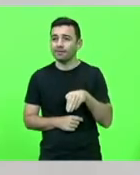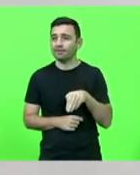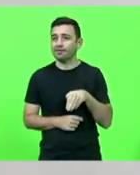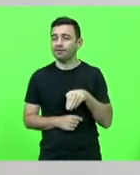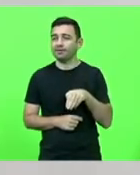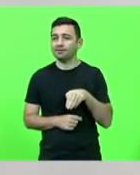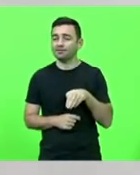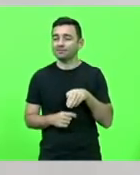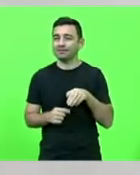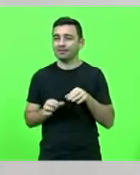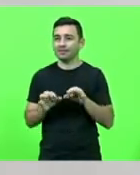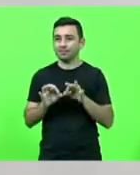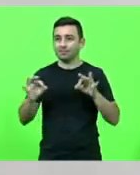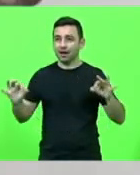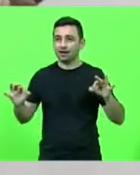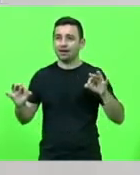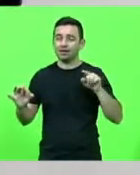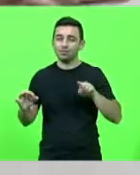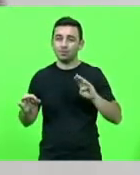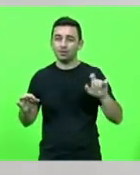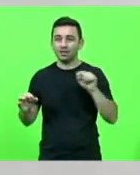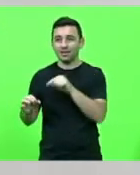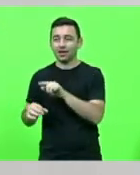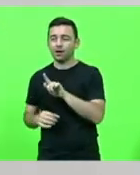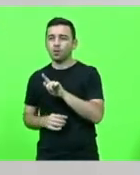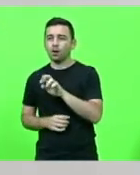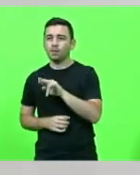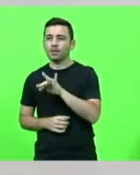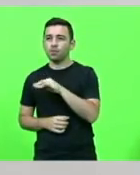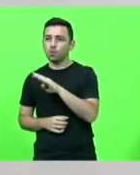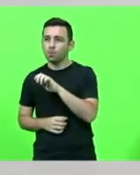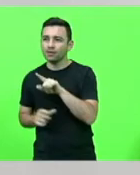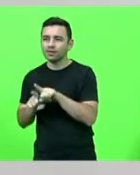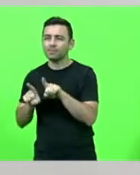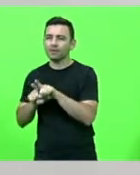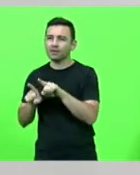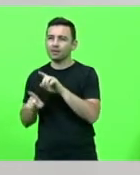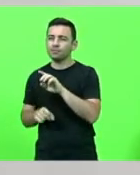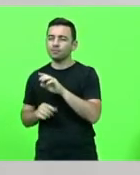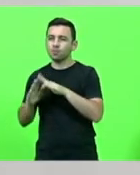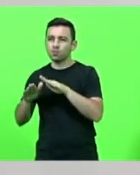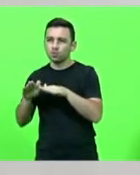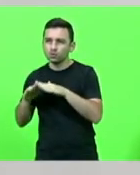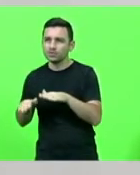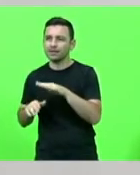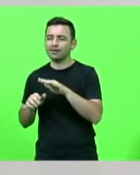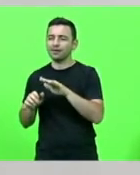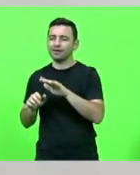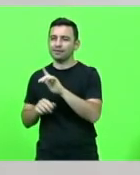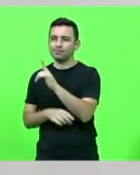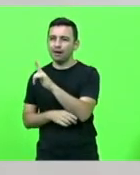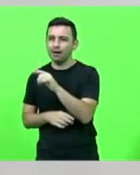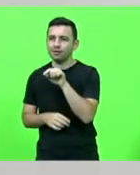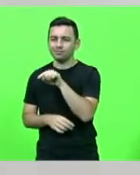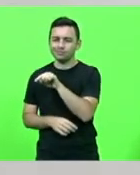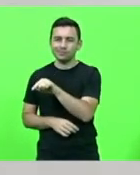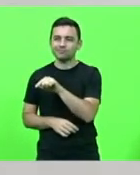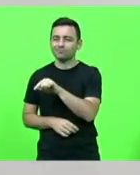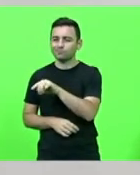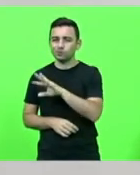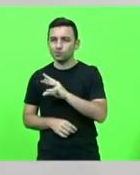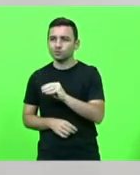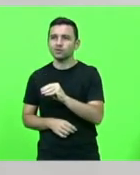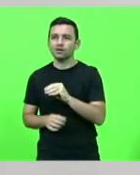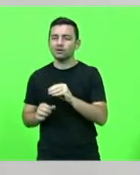separam Blumenau de Guabiruba Brusque e Gaspar é um trecho pequeno então a gente queria pedir para o governo eu tenho certeza que